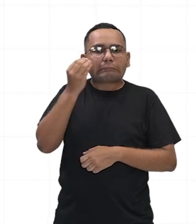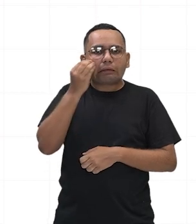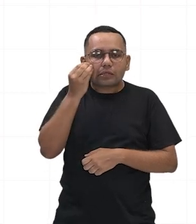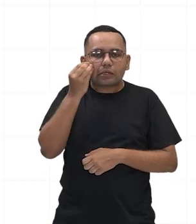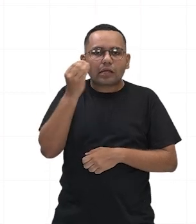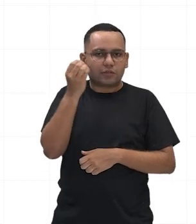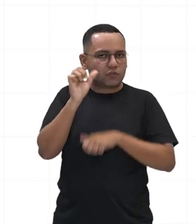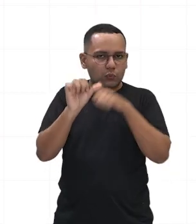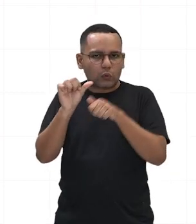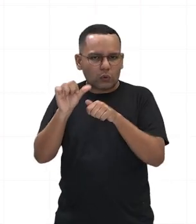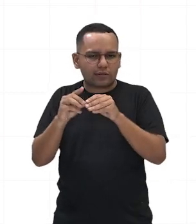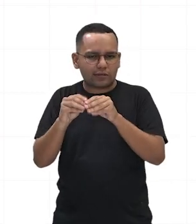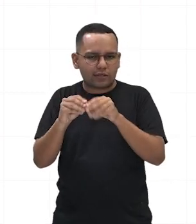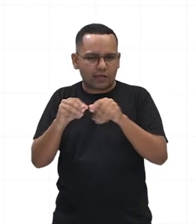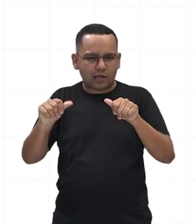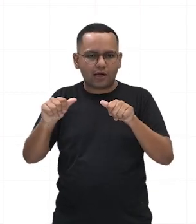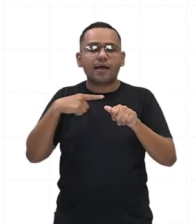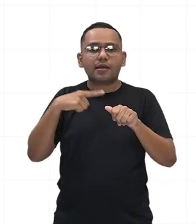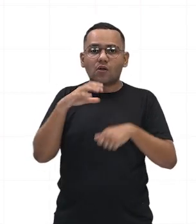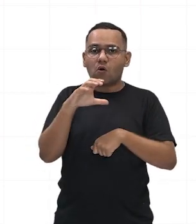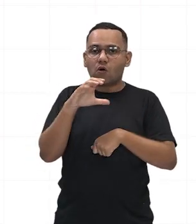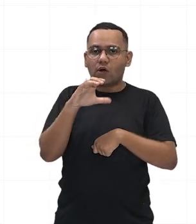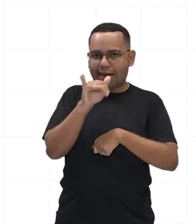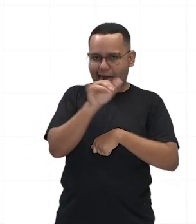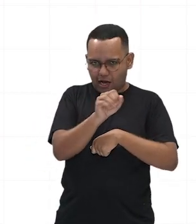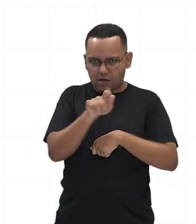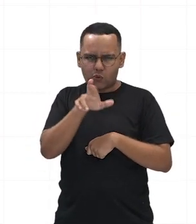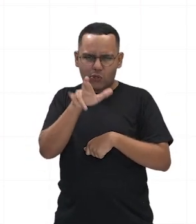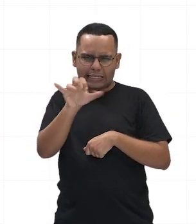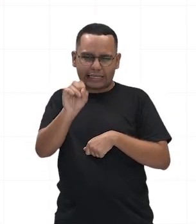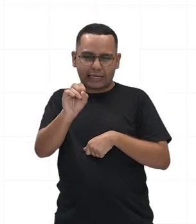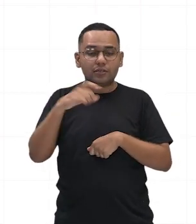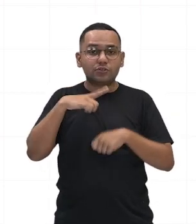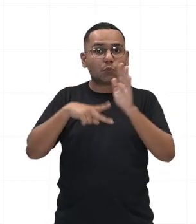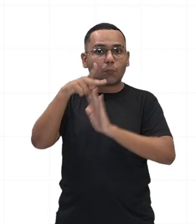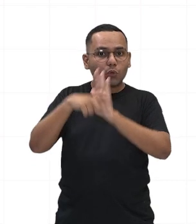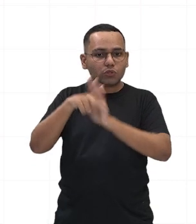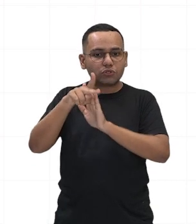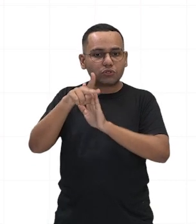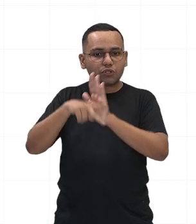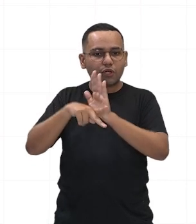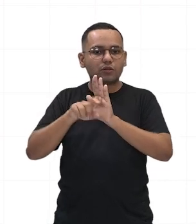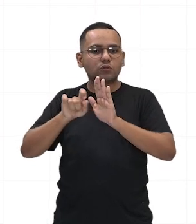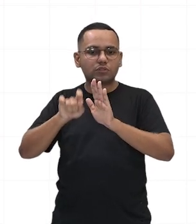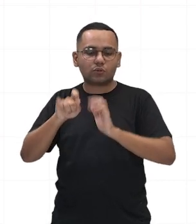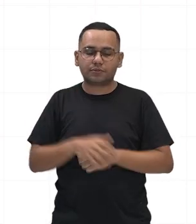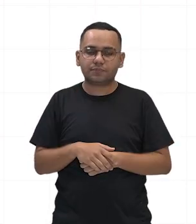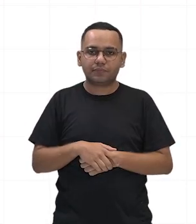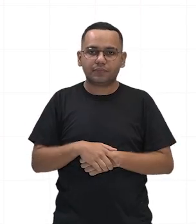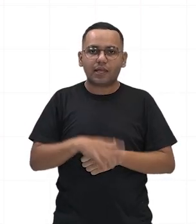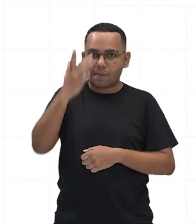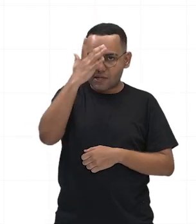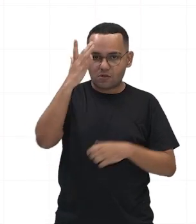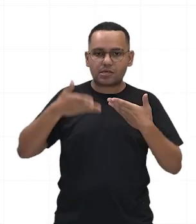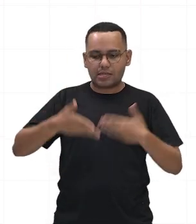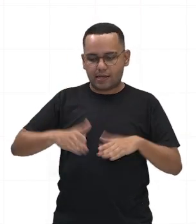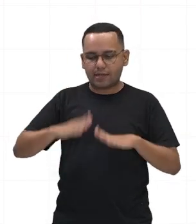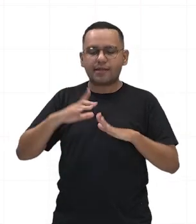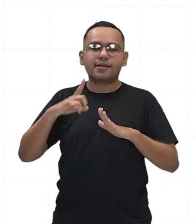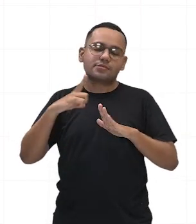apresentou um projeto que estendia aos latinos a cidadania romana. Os senadores